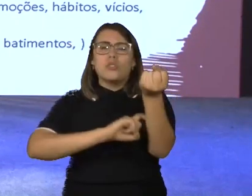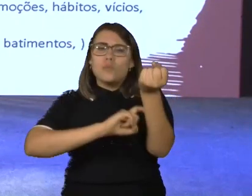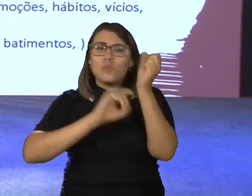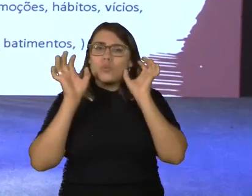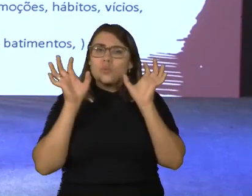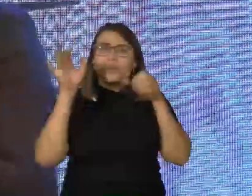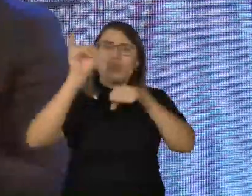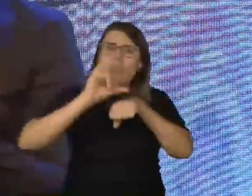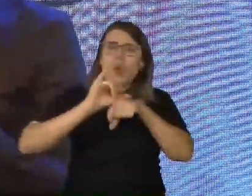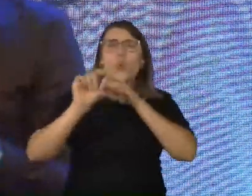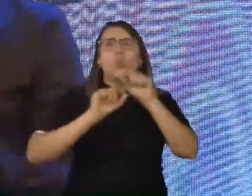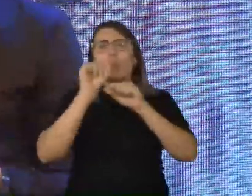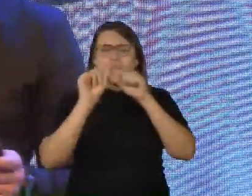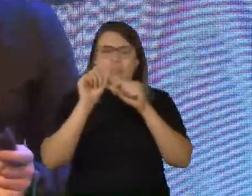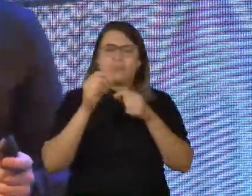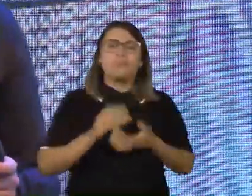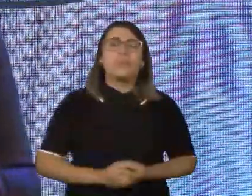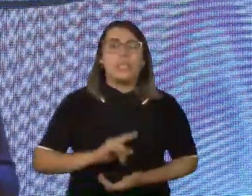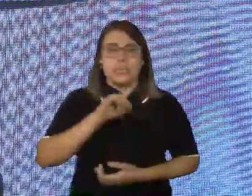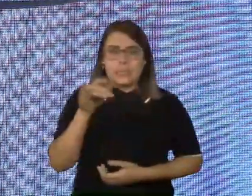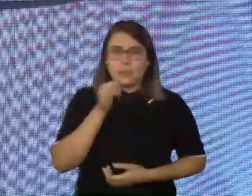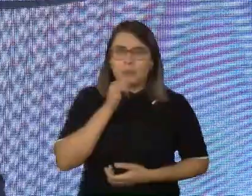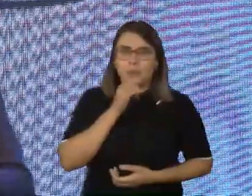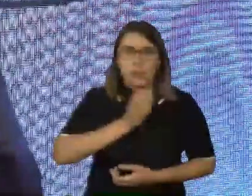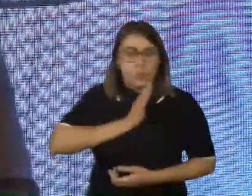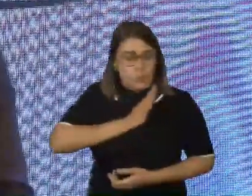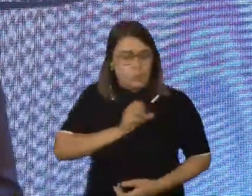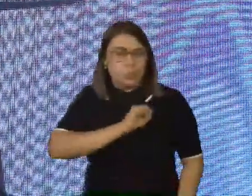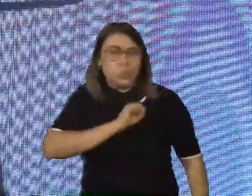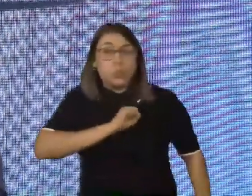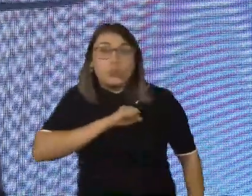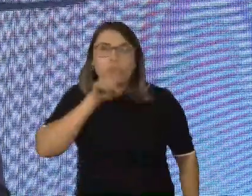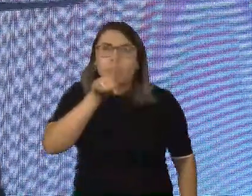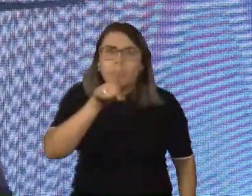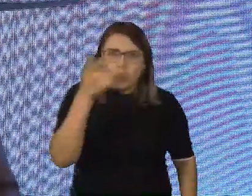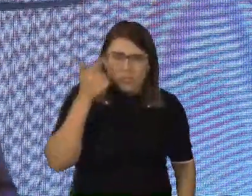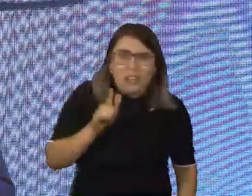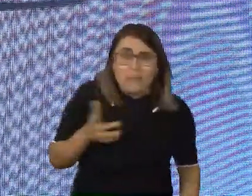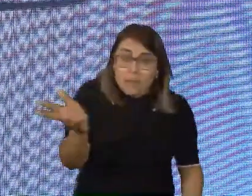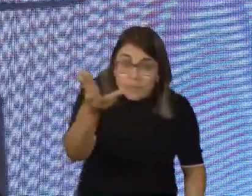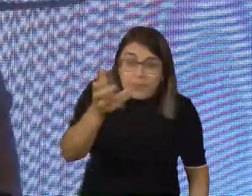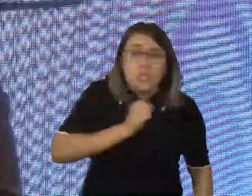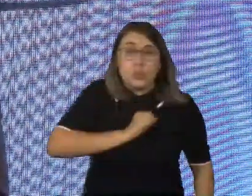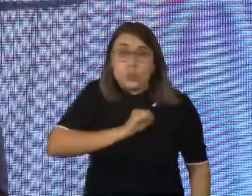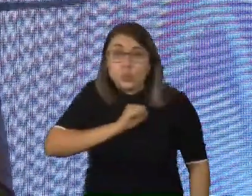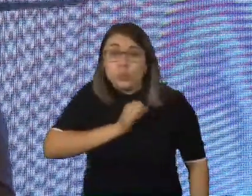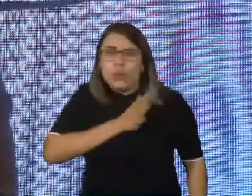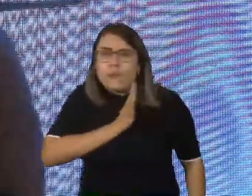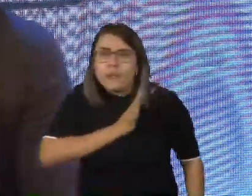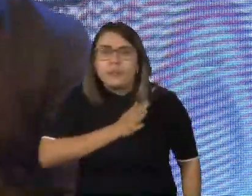Se eu for pedir para vocês agora, acelere o seu coração agora. Vamos lá? Acelere o seu coração.